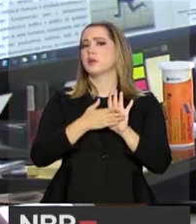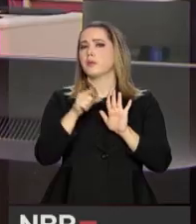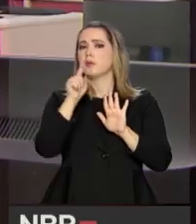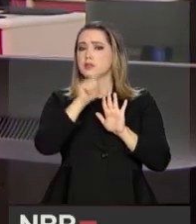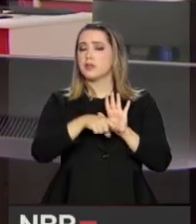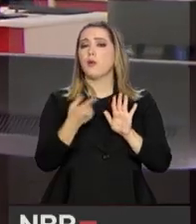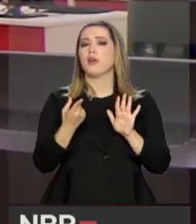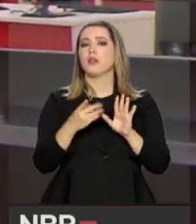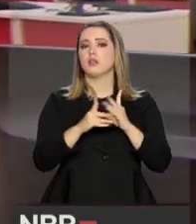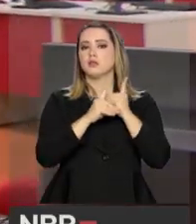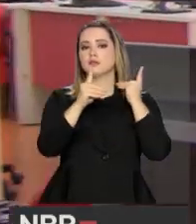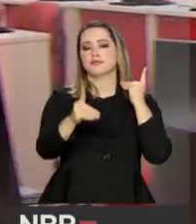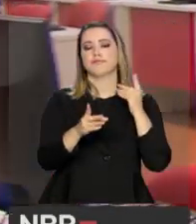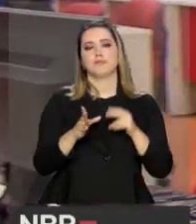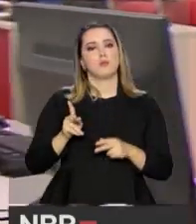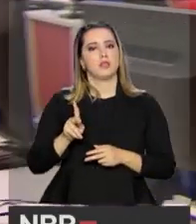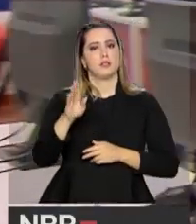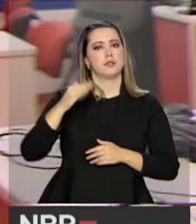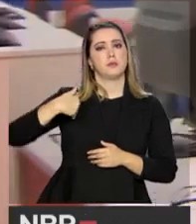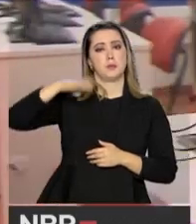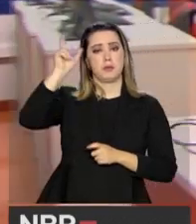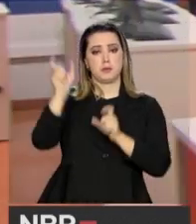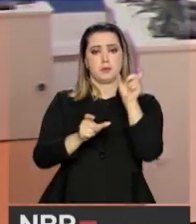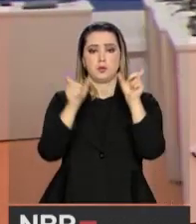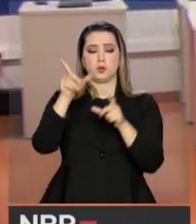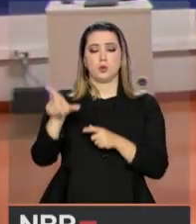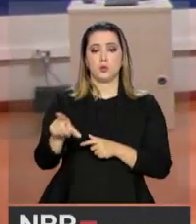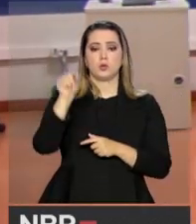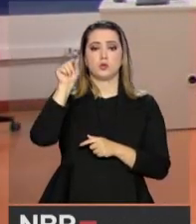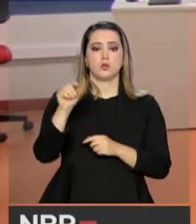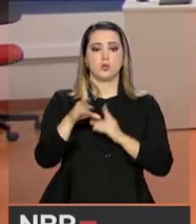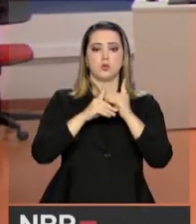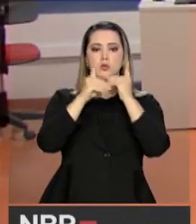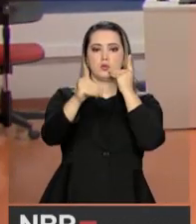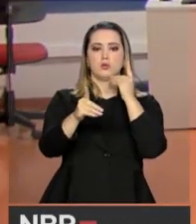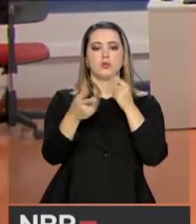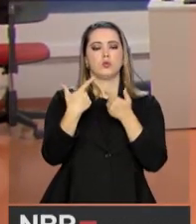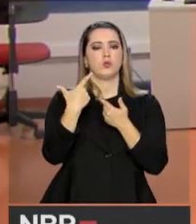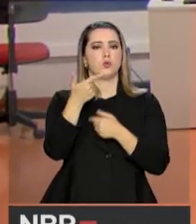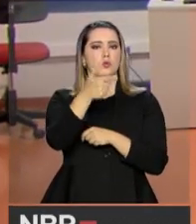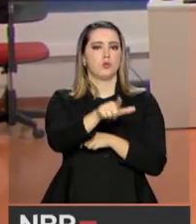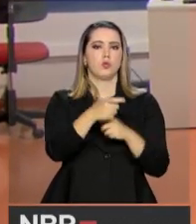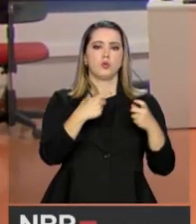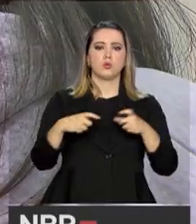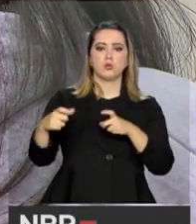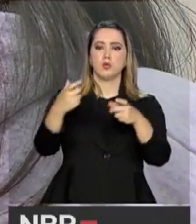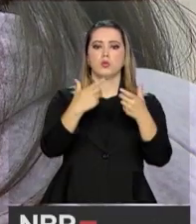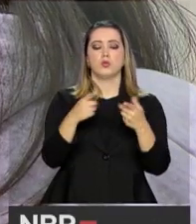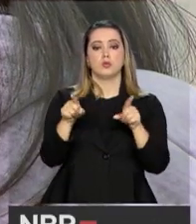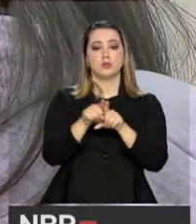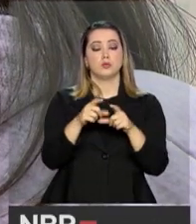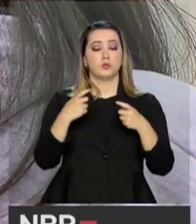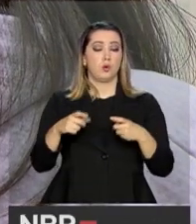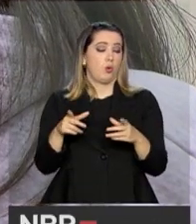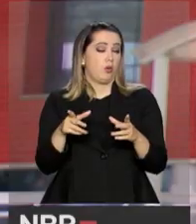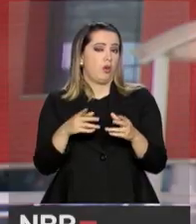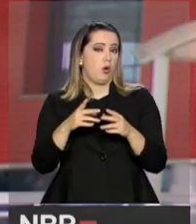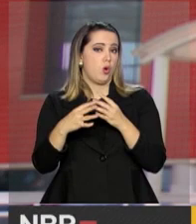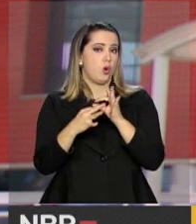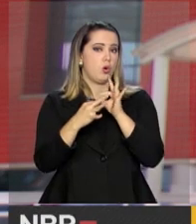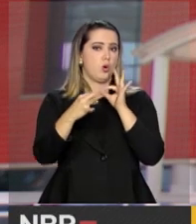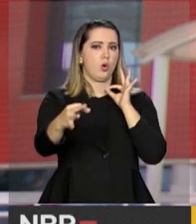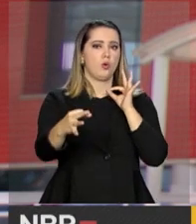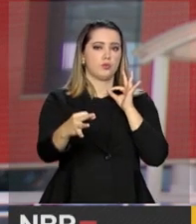distância. Cada vez mais estudantes estão optando por fazer um curso superior fora das quatro paredes de uma sala de aula.